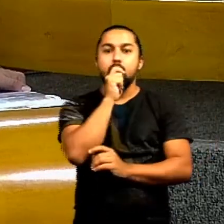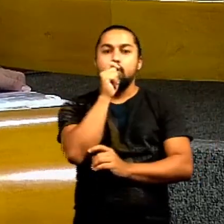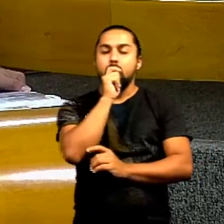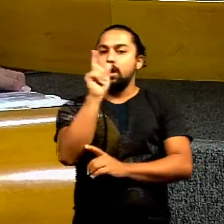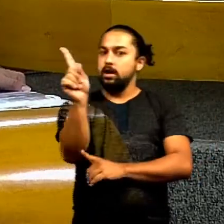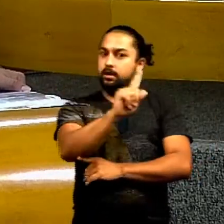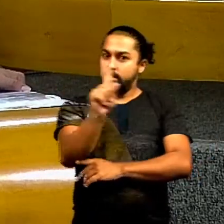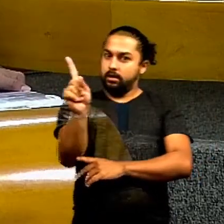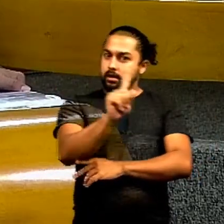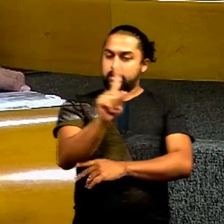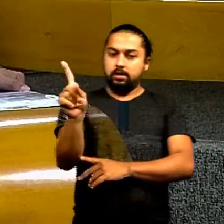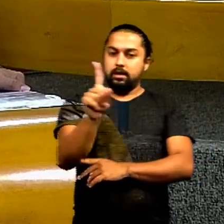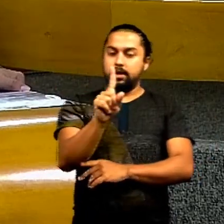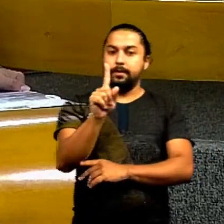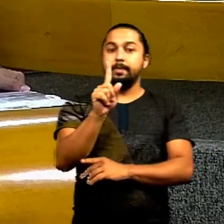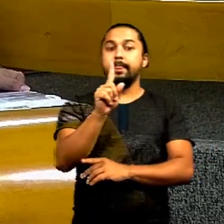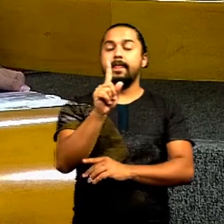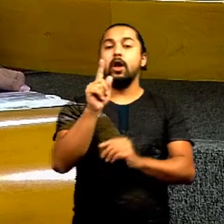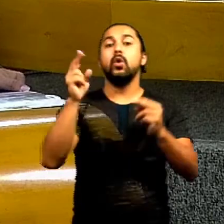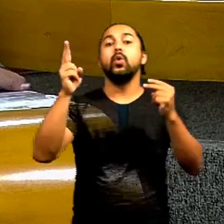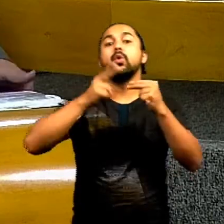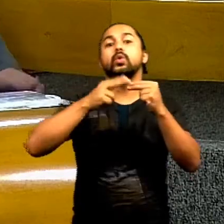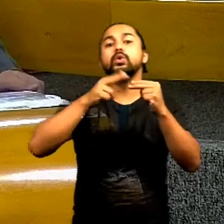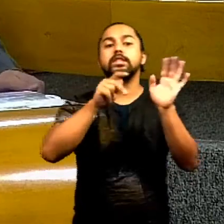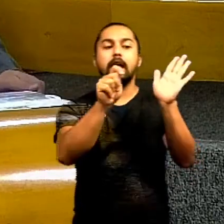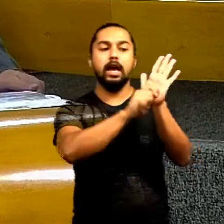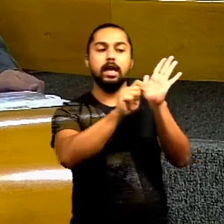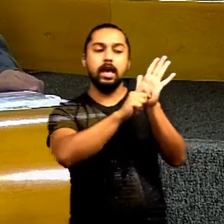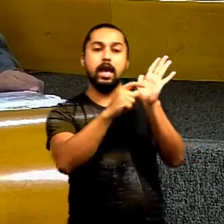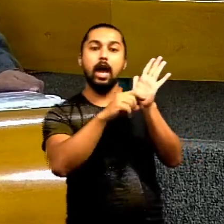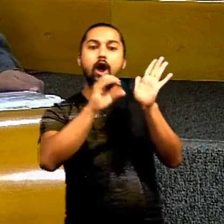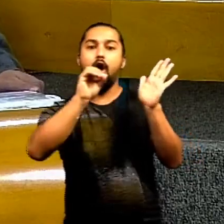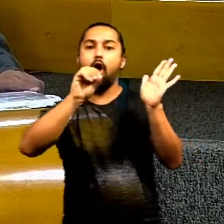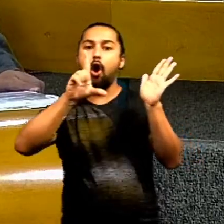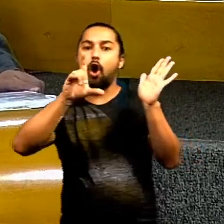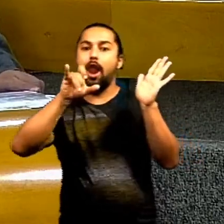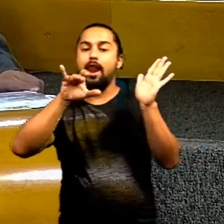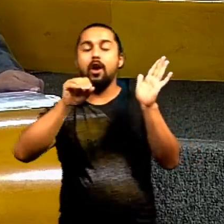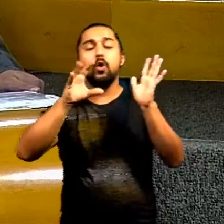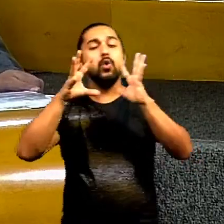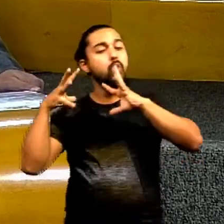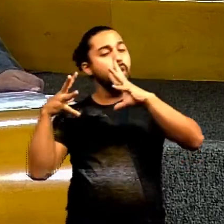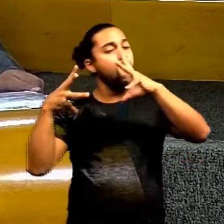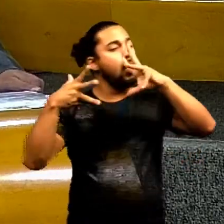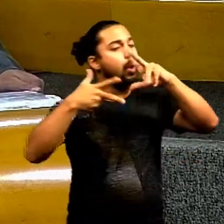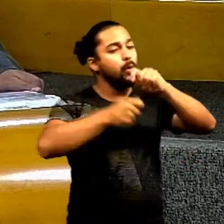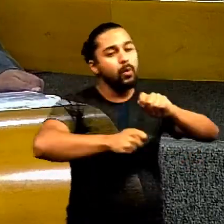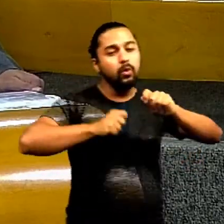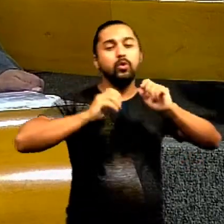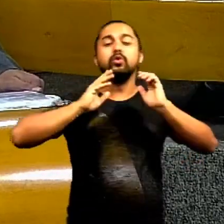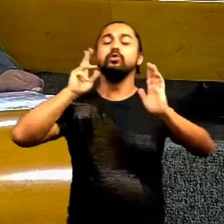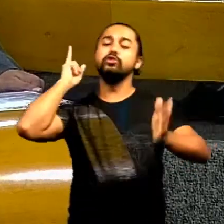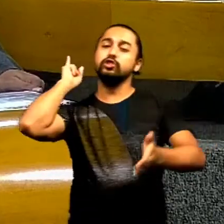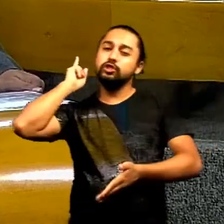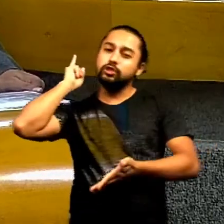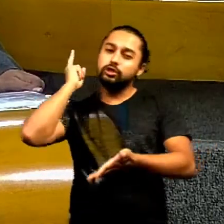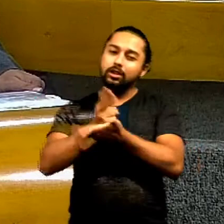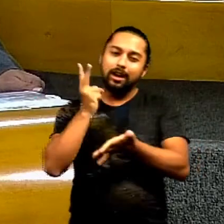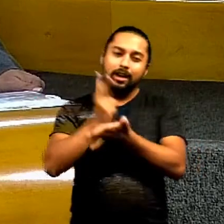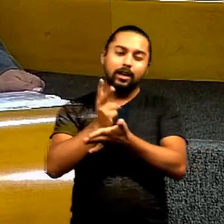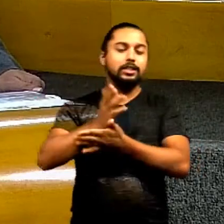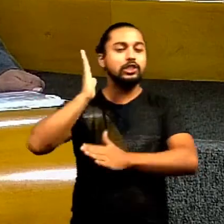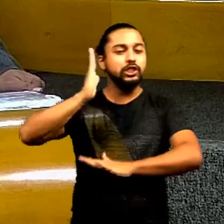nós estamos liberando o canábis o óleo do canábis que no mundo inteiro já é tratamento nós estamos atrasados demais